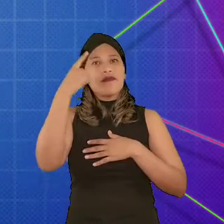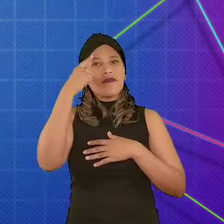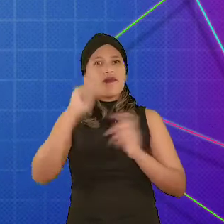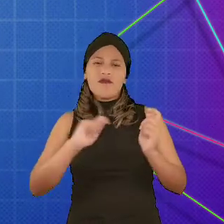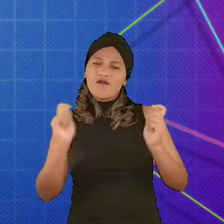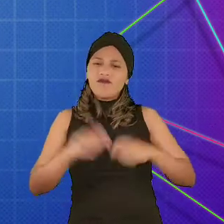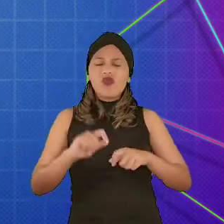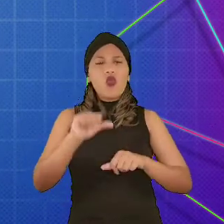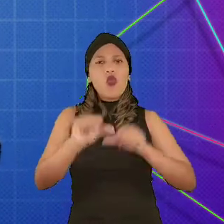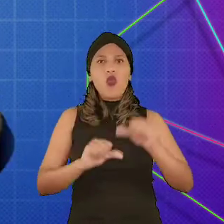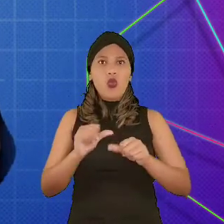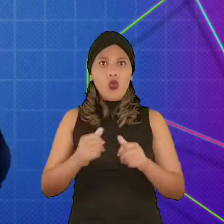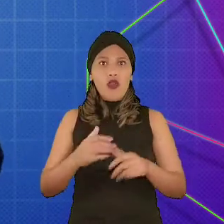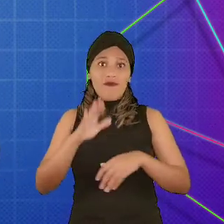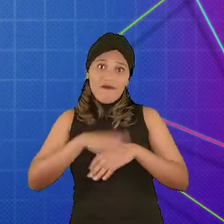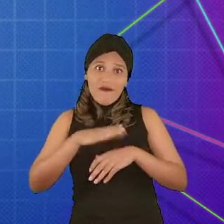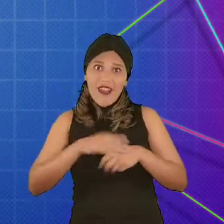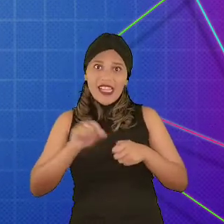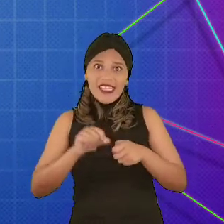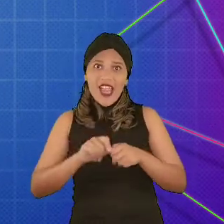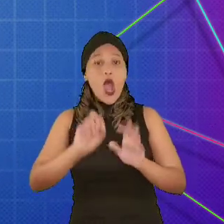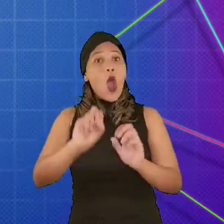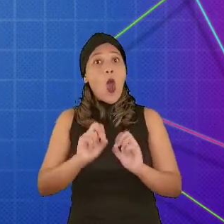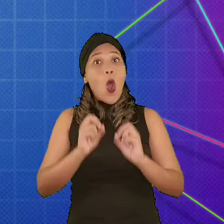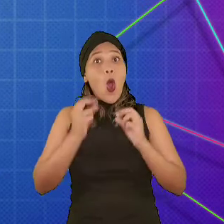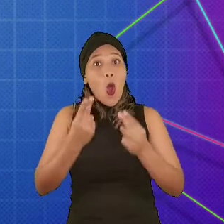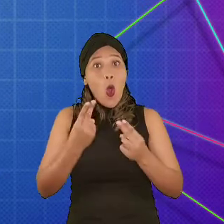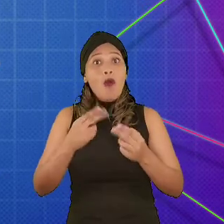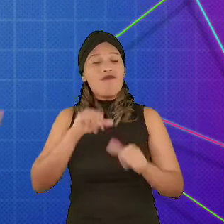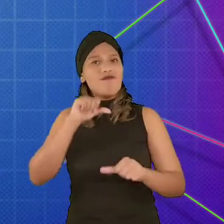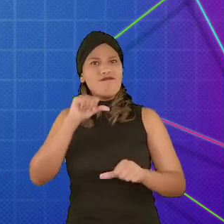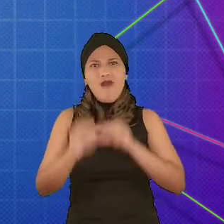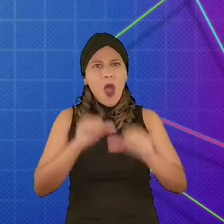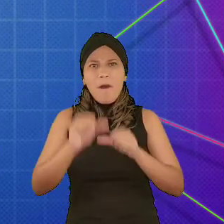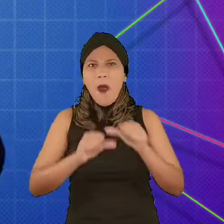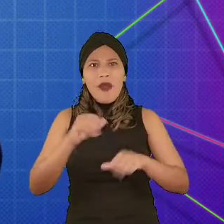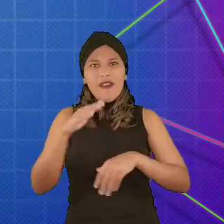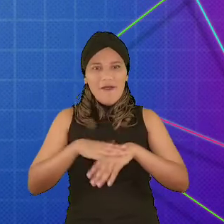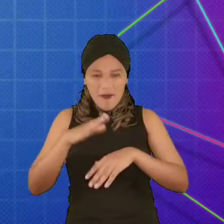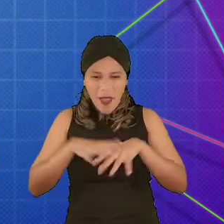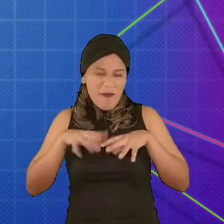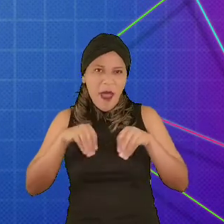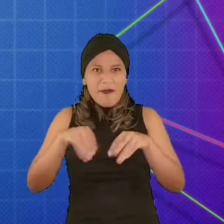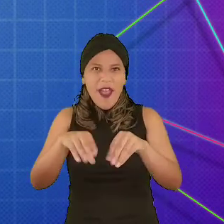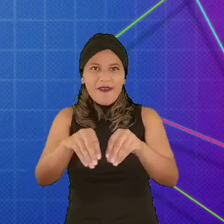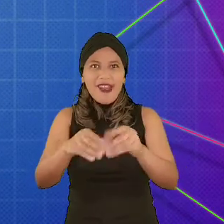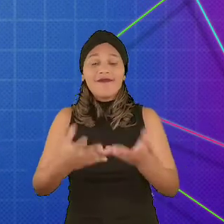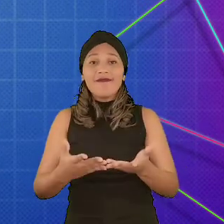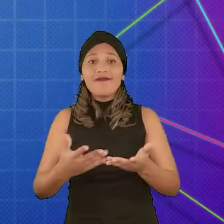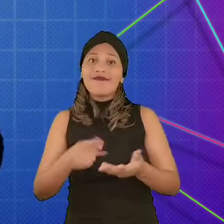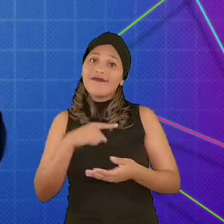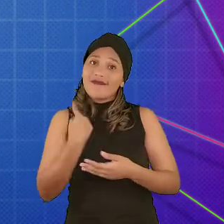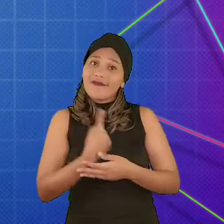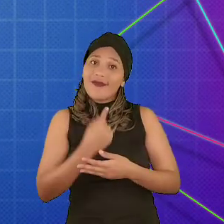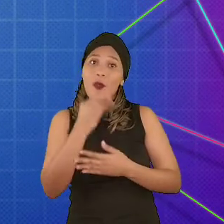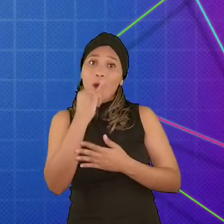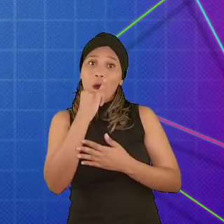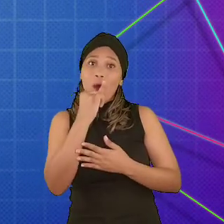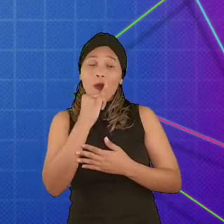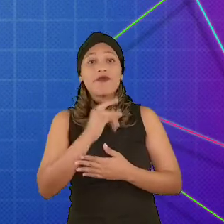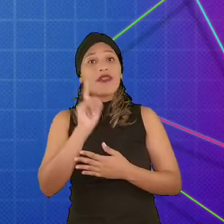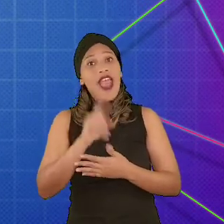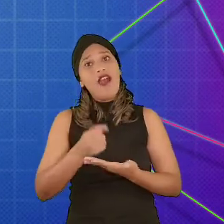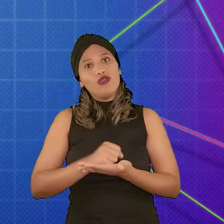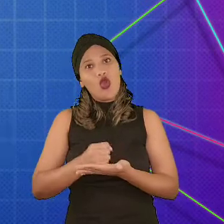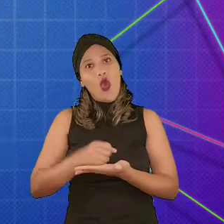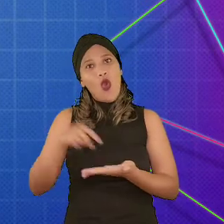devem ser capazes de mudar, fazer ou alterar produtos de vários tipos com as próprias mãos. No nosso caso, esses